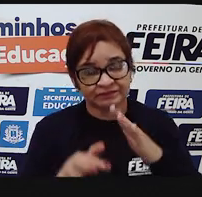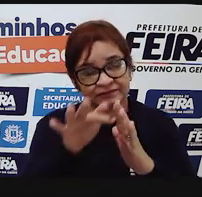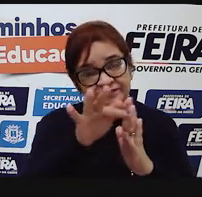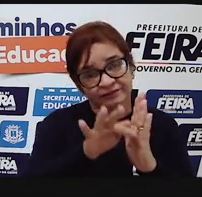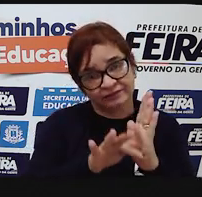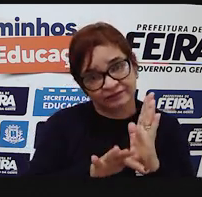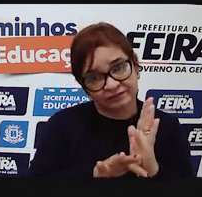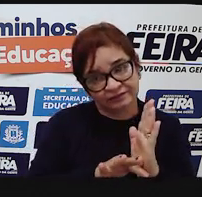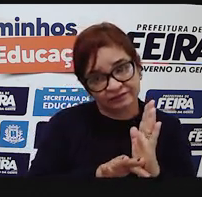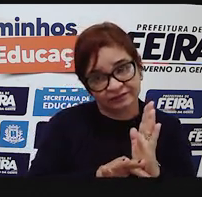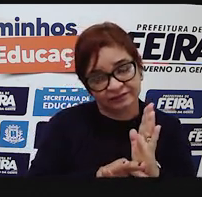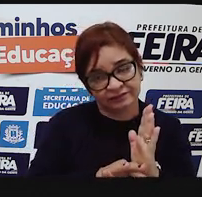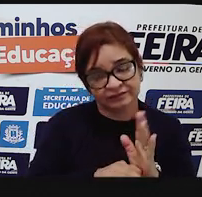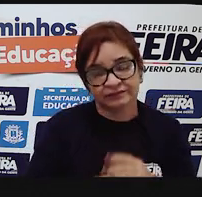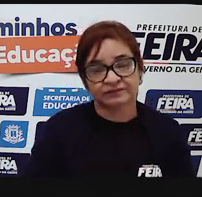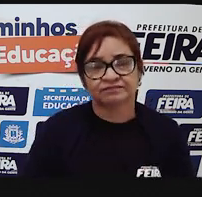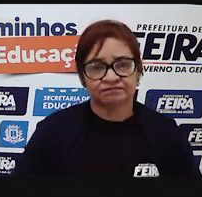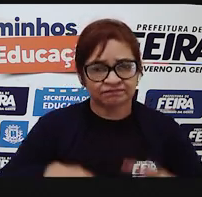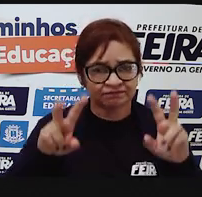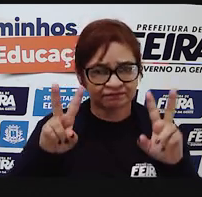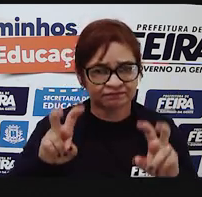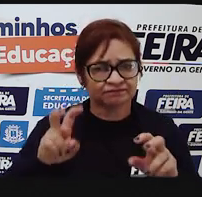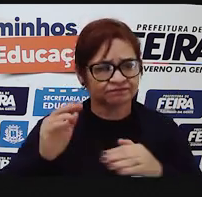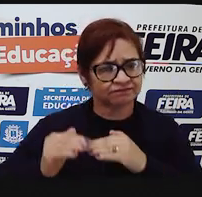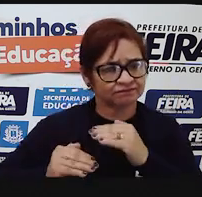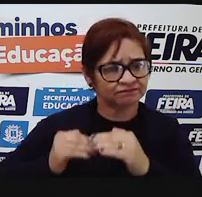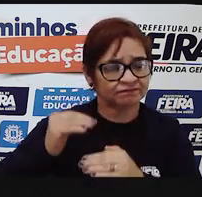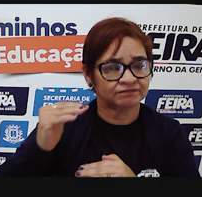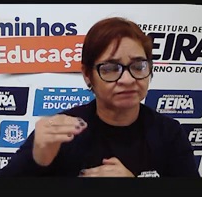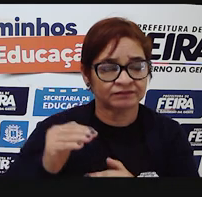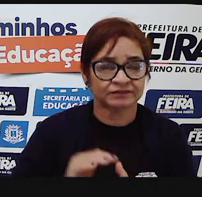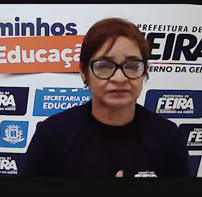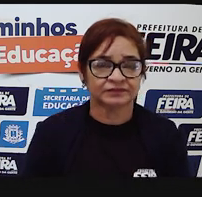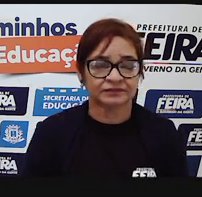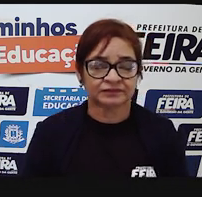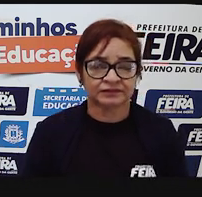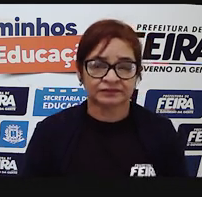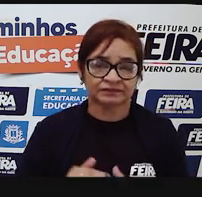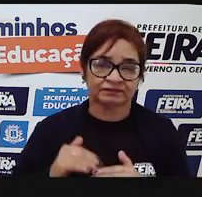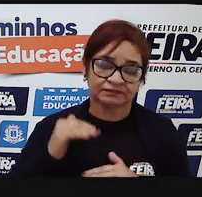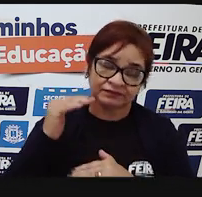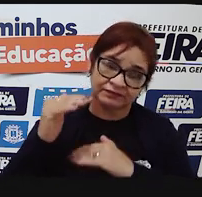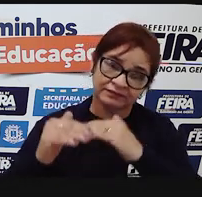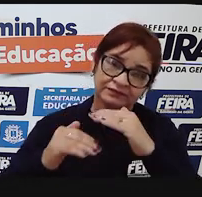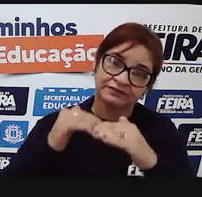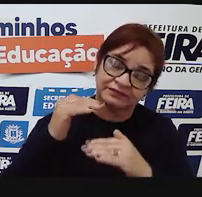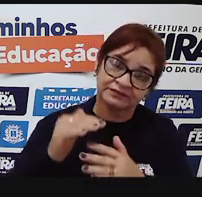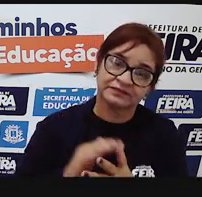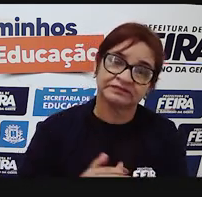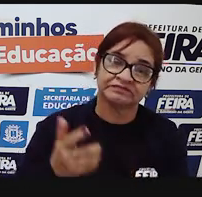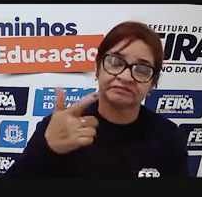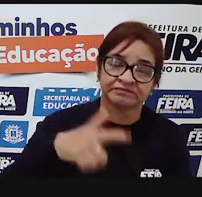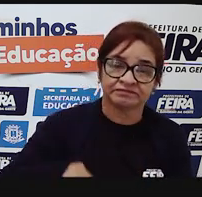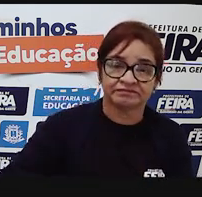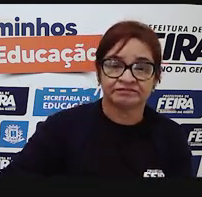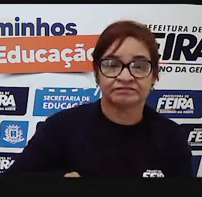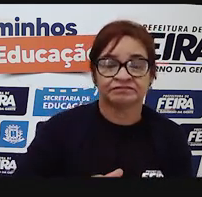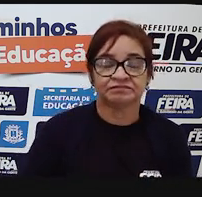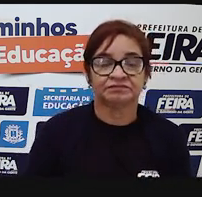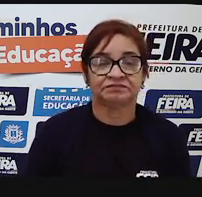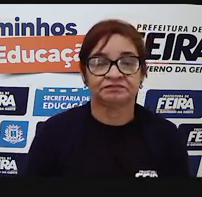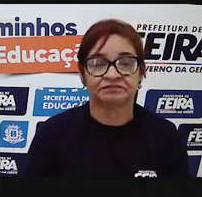textuais são um assunto extenso, durante as aulas, nós faltaremos